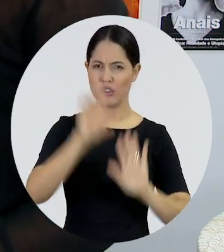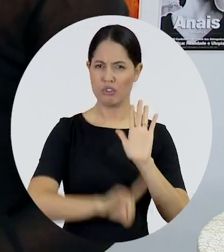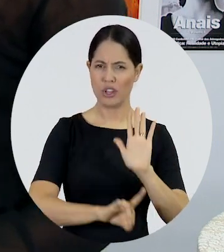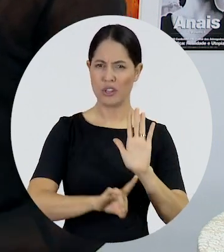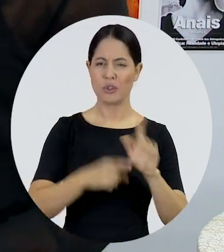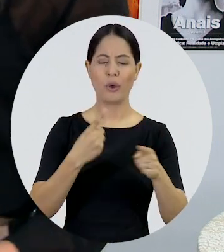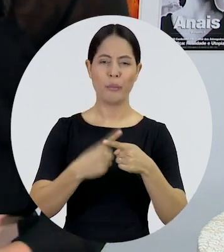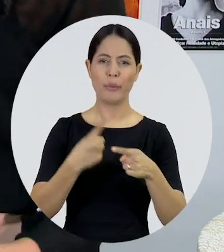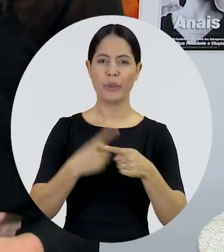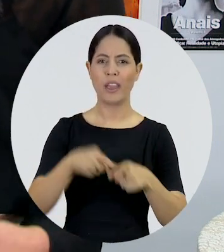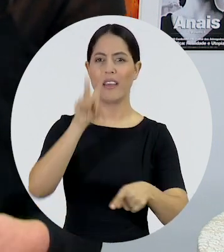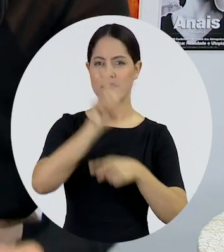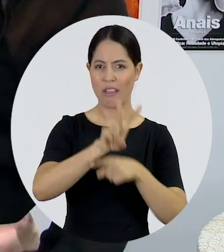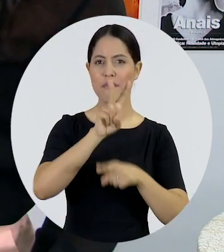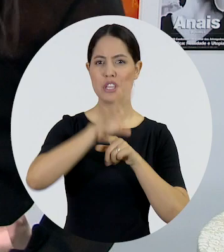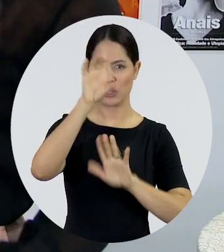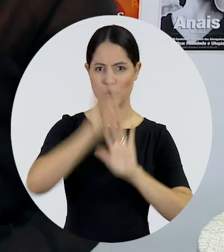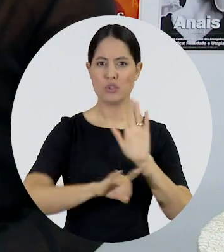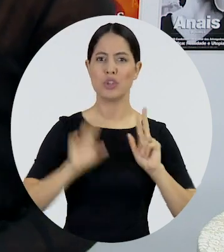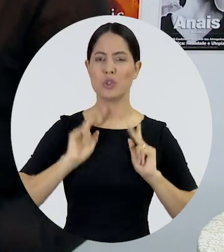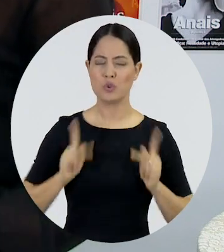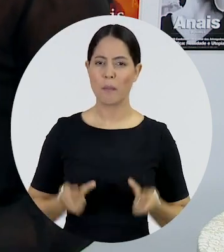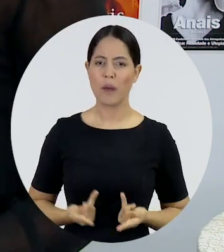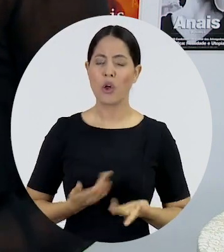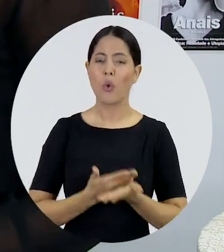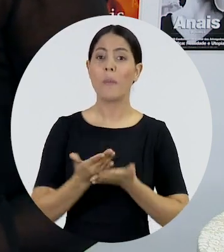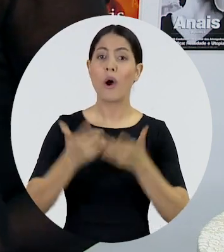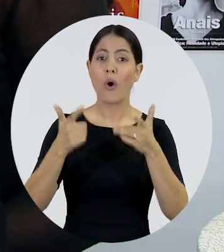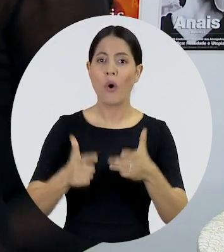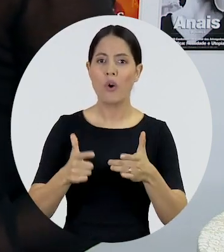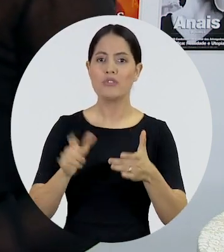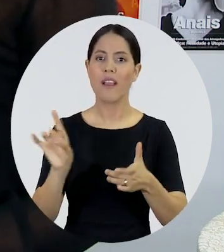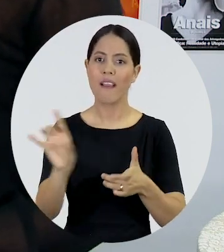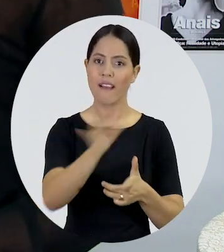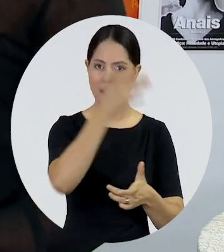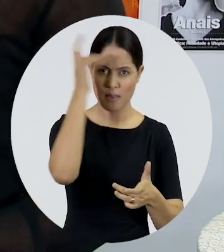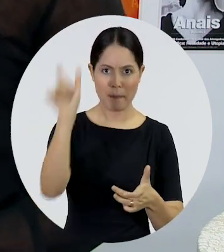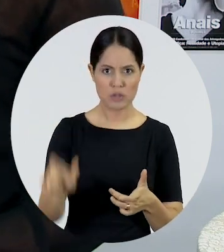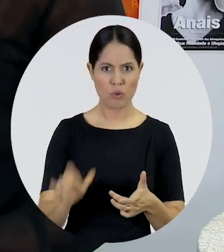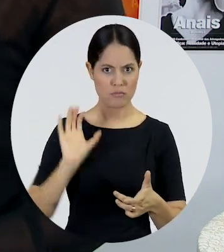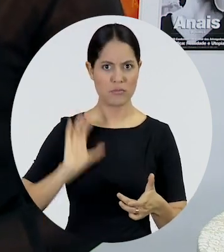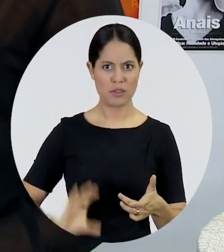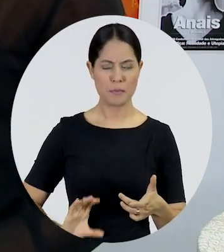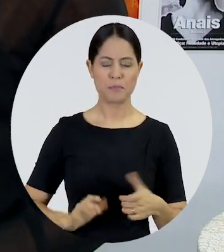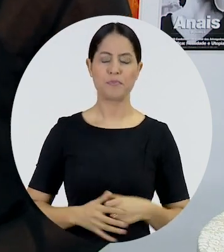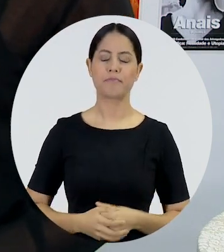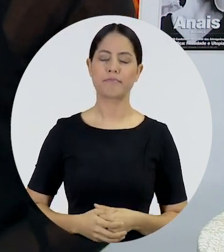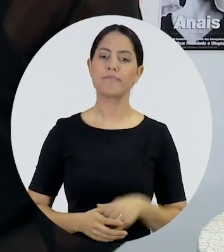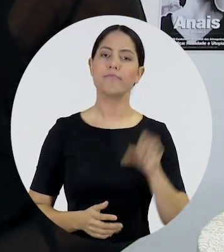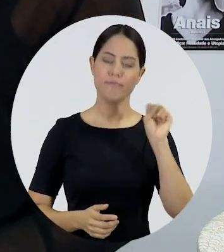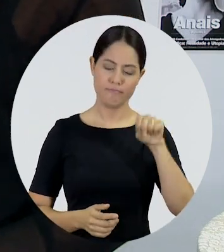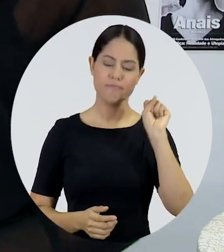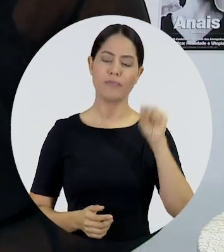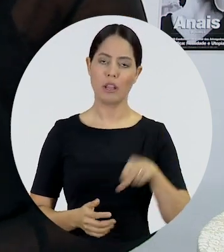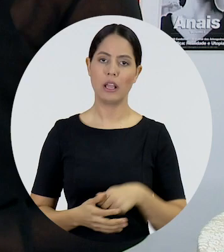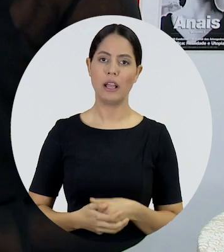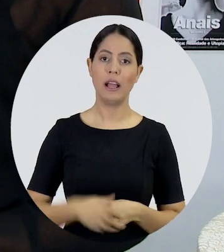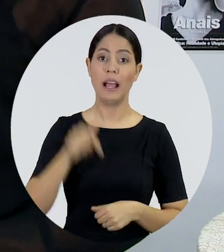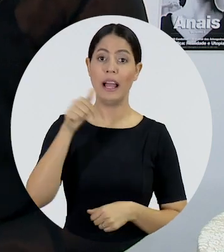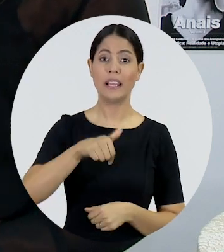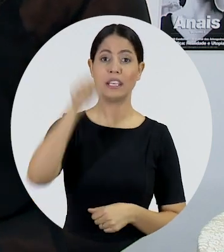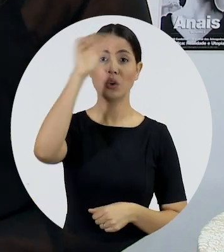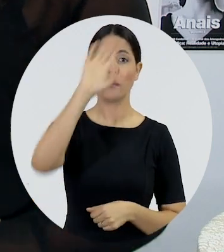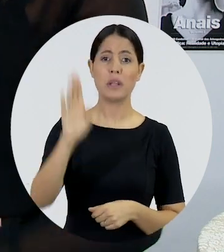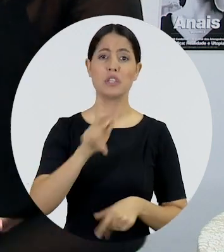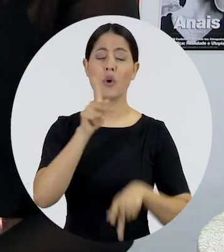humanos, porque não adianta. A defesa desses direitos começa com cada cidadão. Exatamente. O que as pessoas, no Brasil,